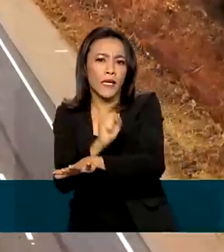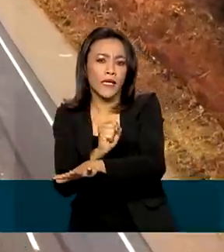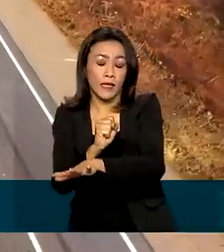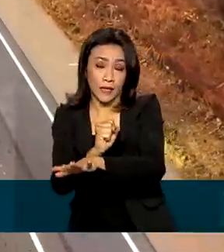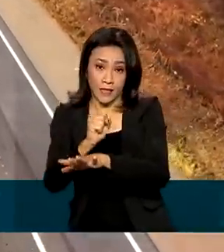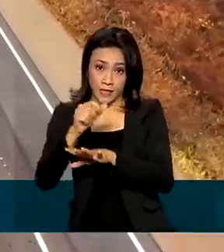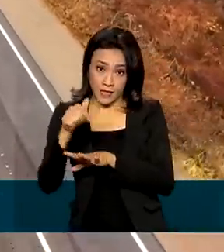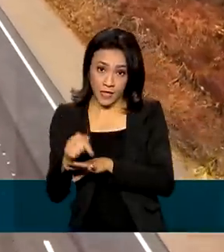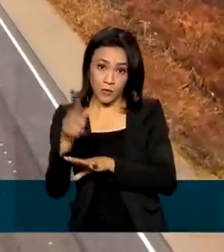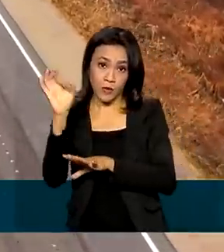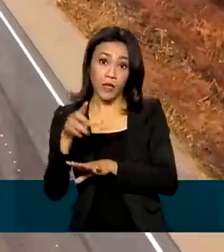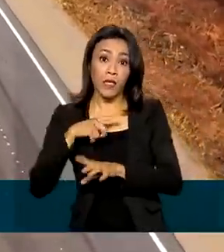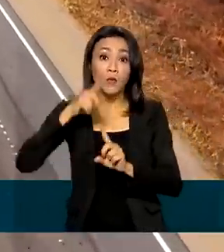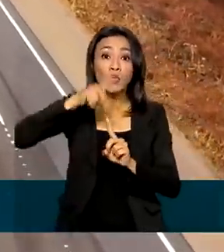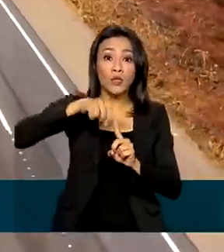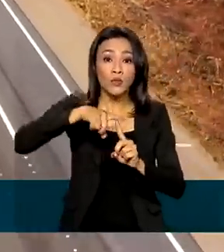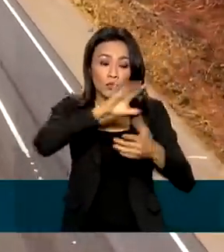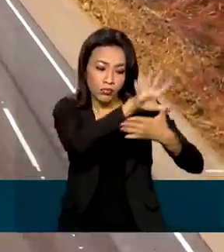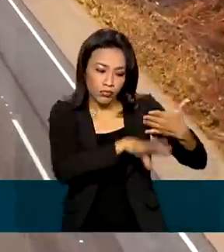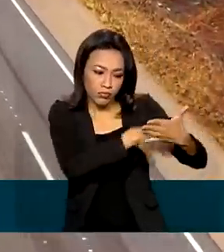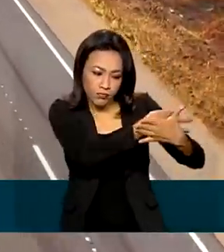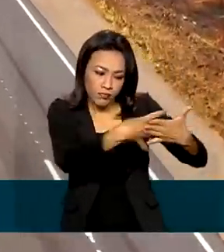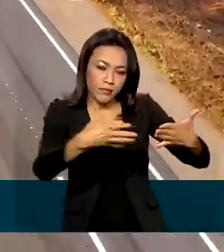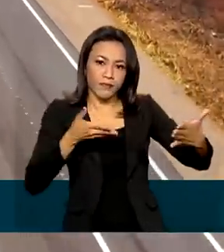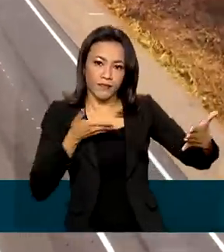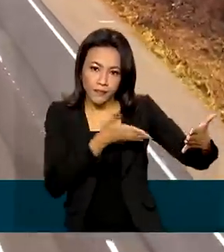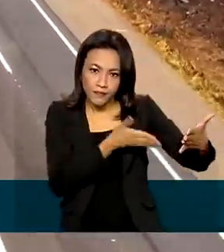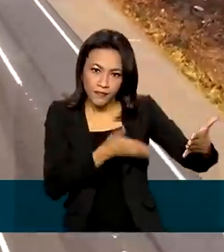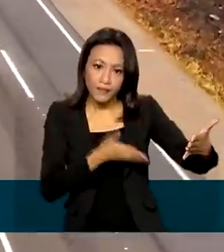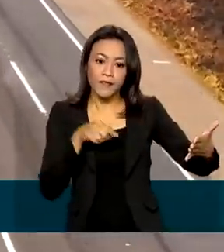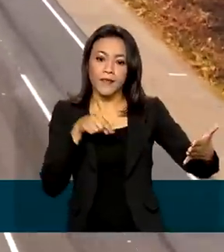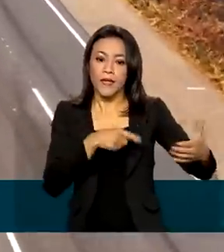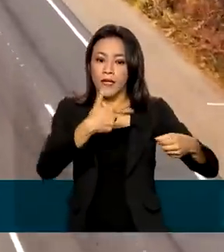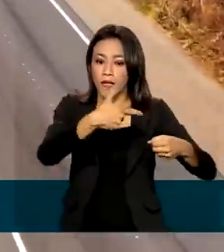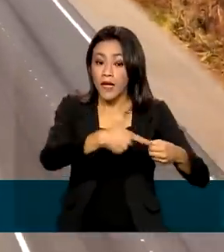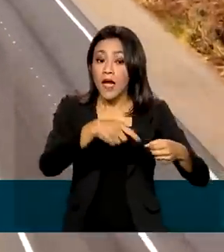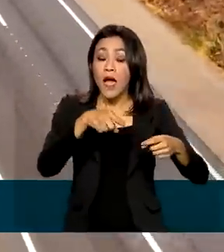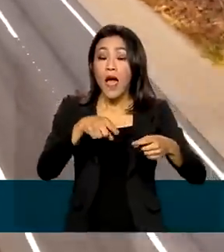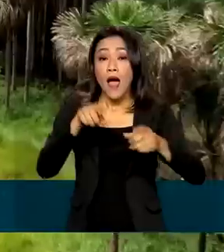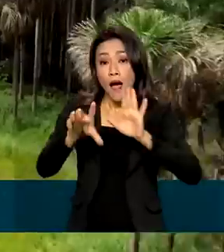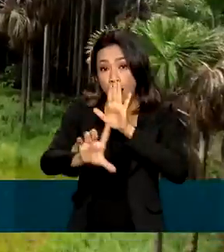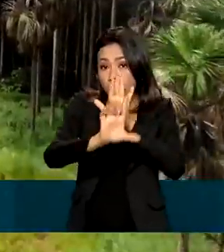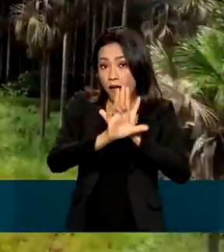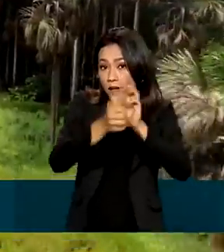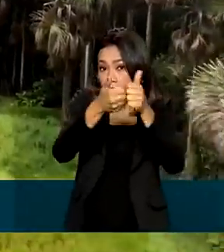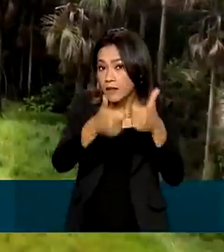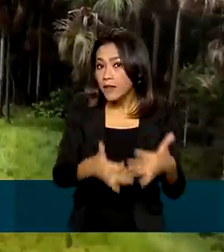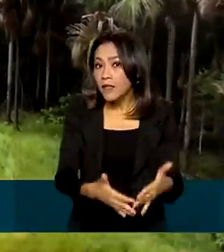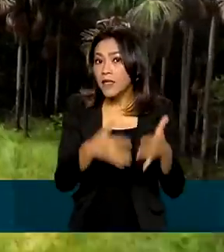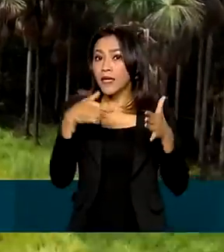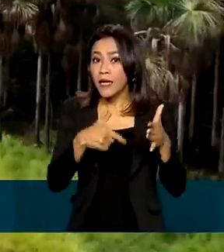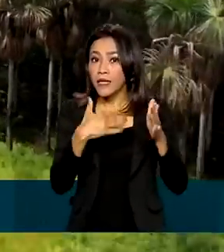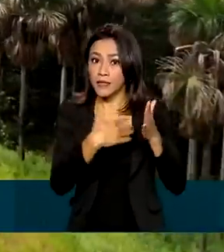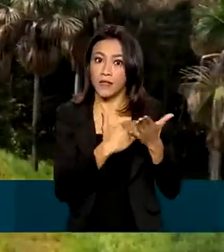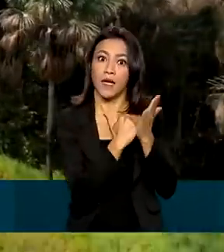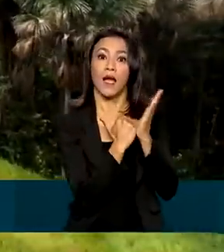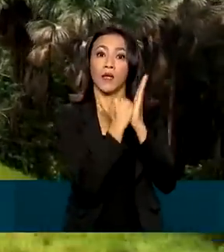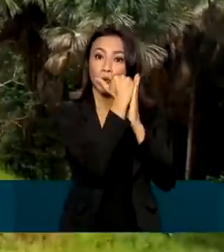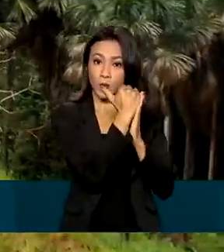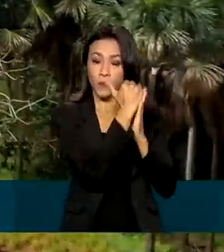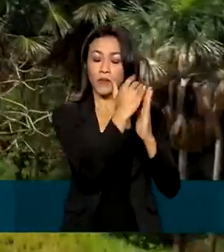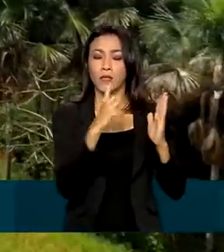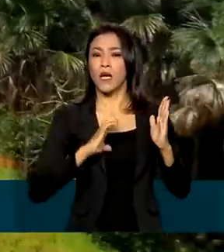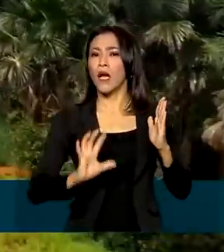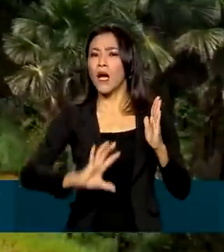Essa mudança considera o preço final do diesel S10 nas bombas. A legislação determina que o reajuste acontece